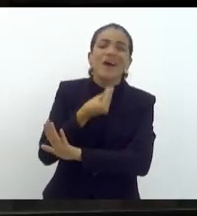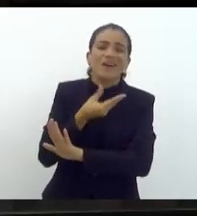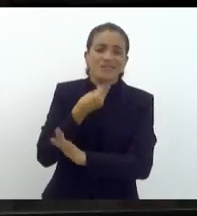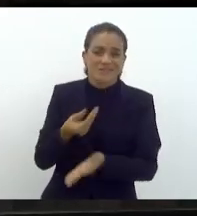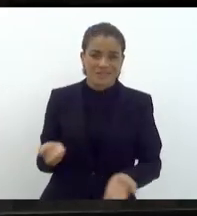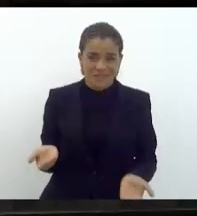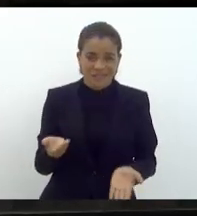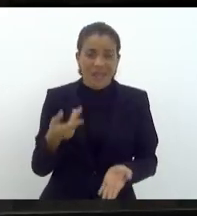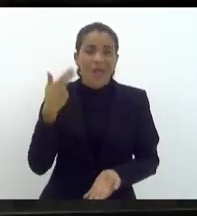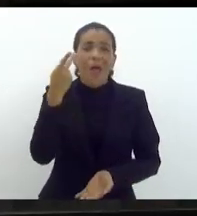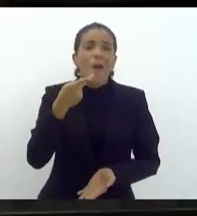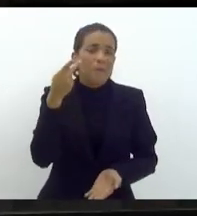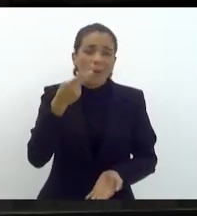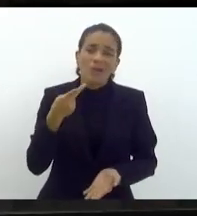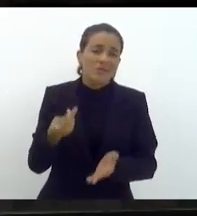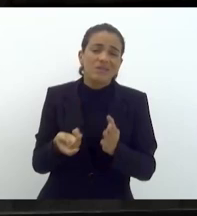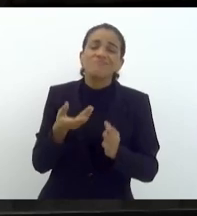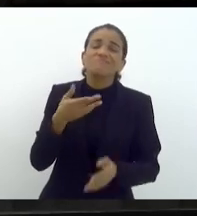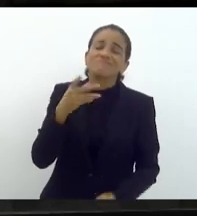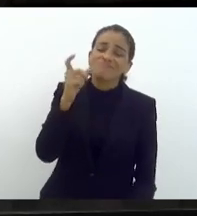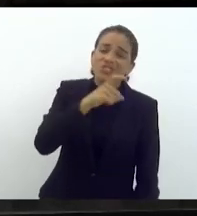Isso é política feita com mentira.